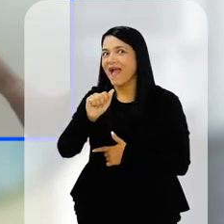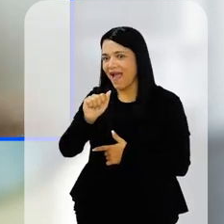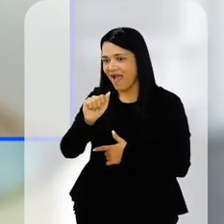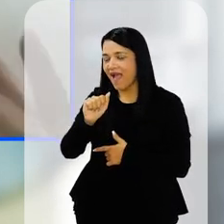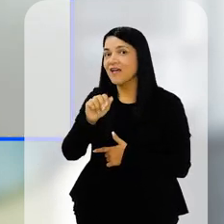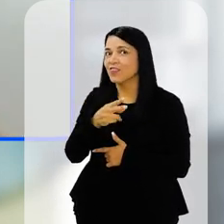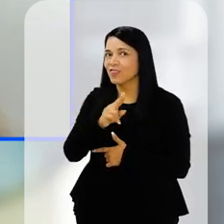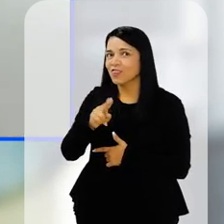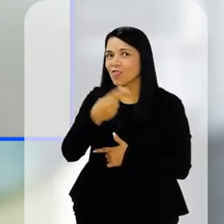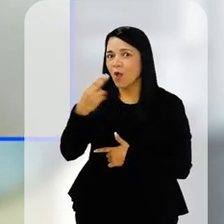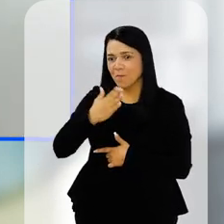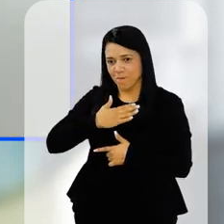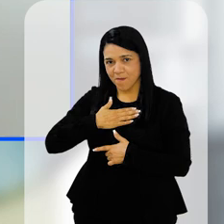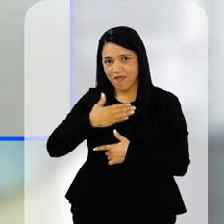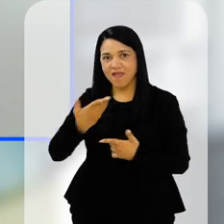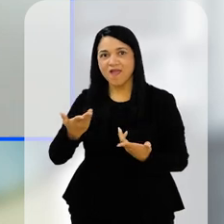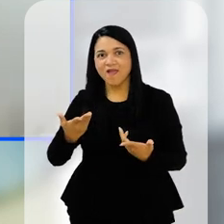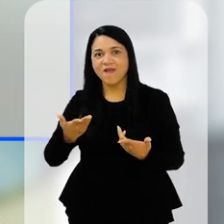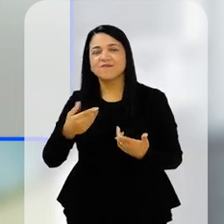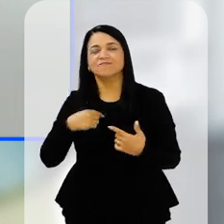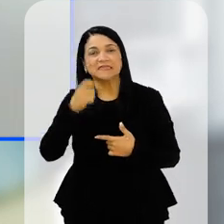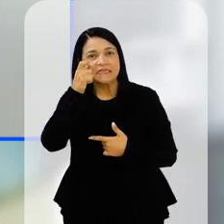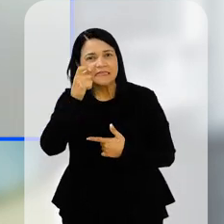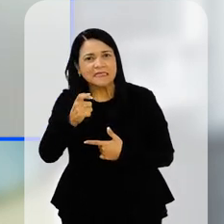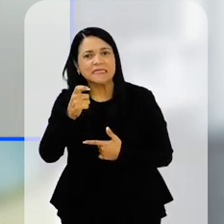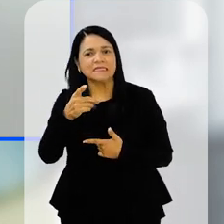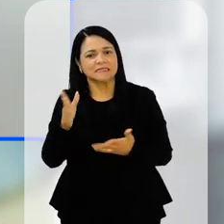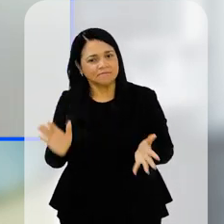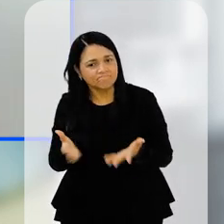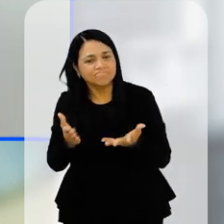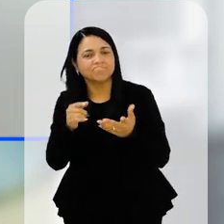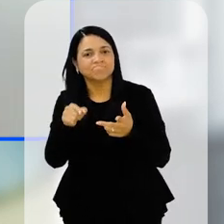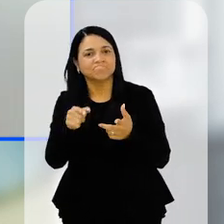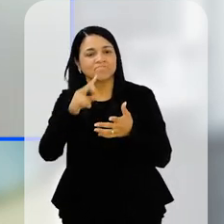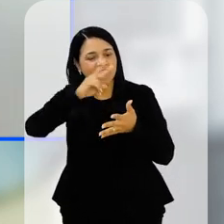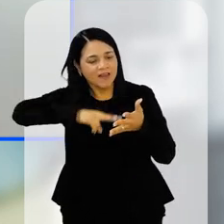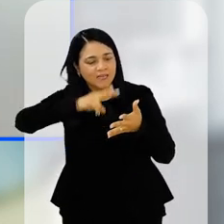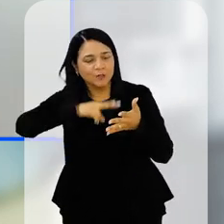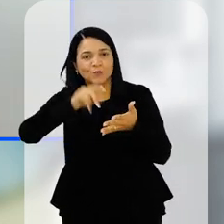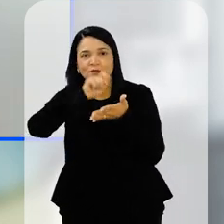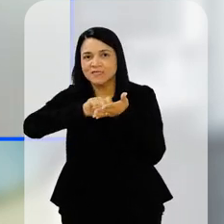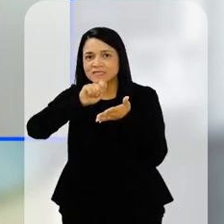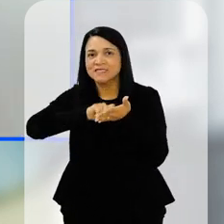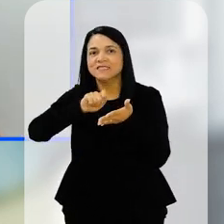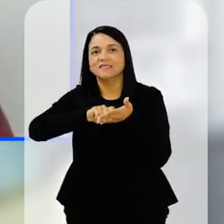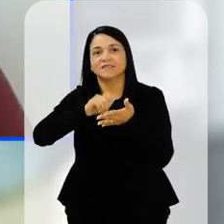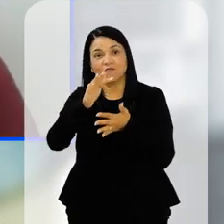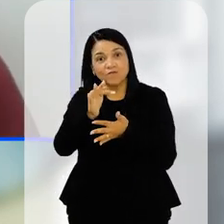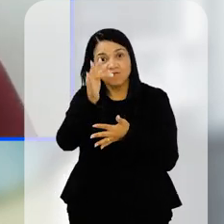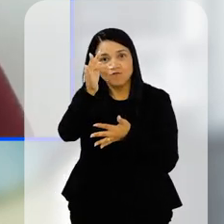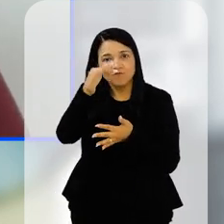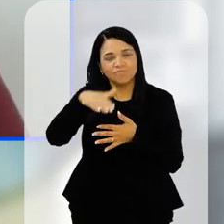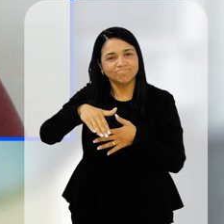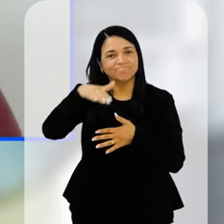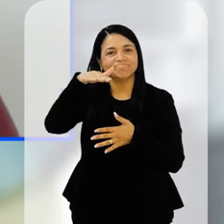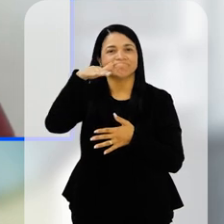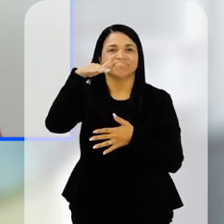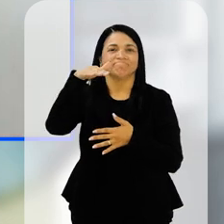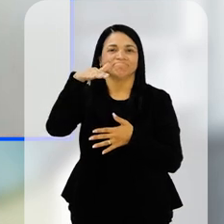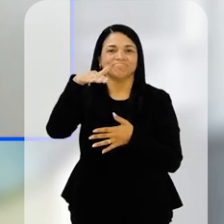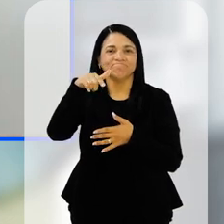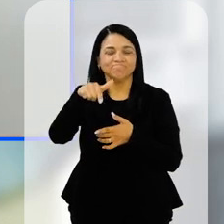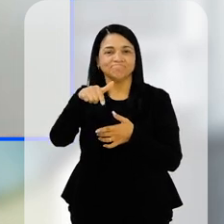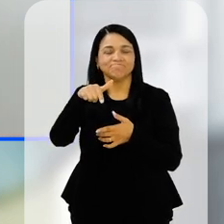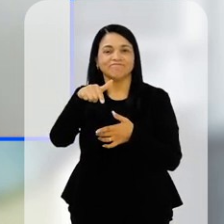então, de criar esse interesse em tudo que tem a ver com a leitura e a escrita, porque lá na frente isso se paga